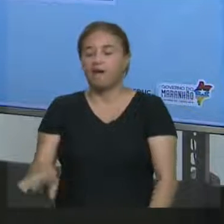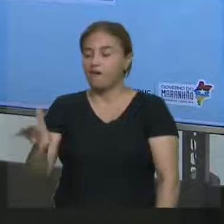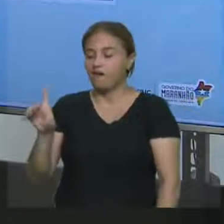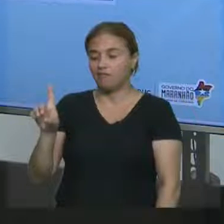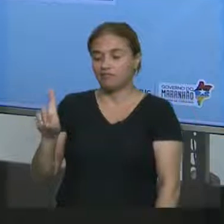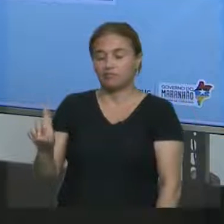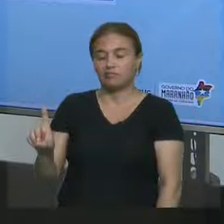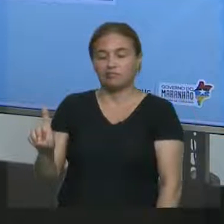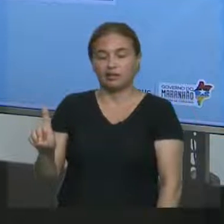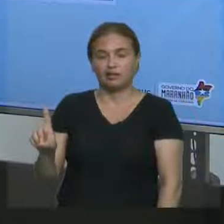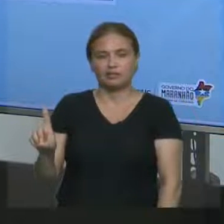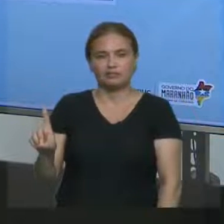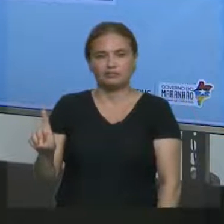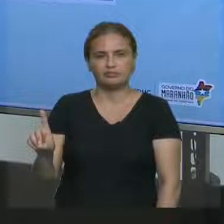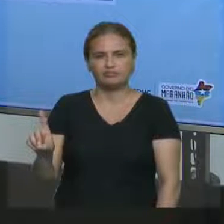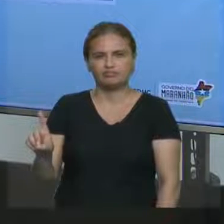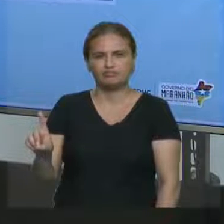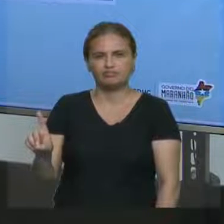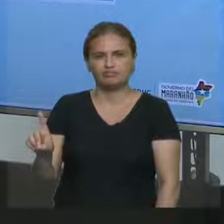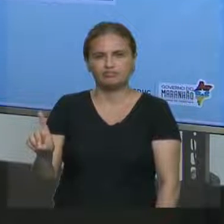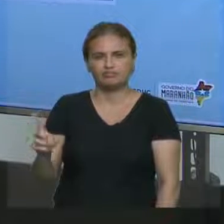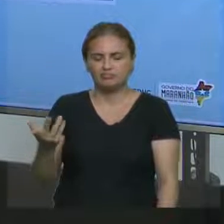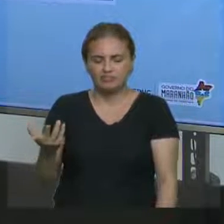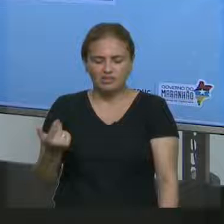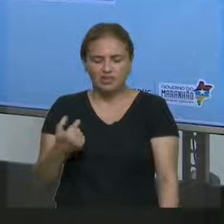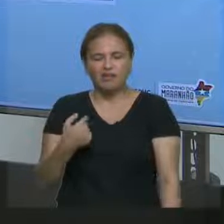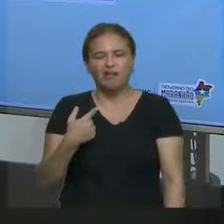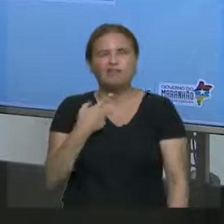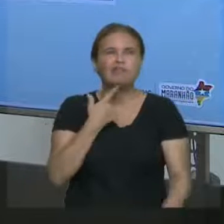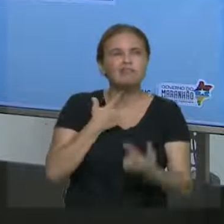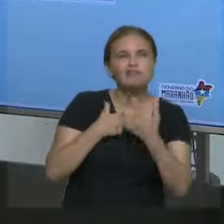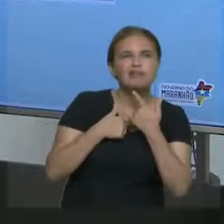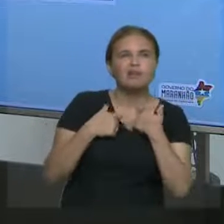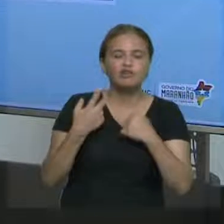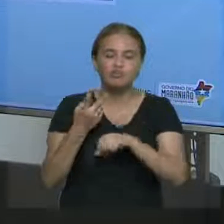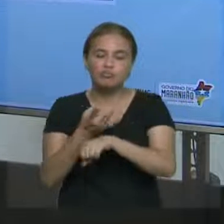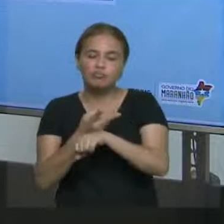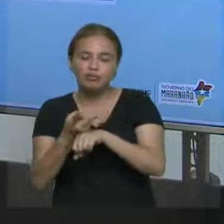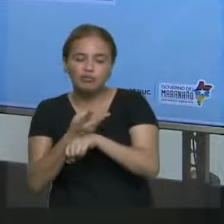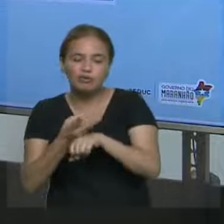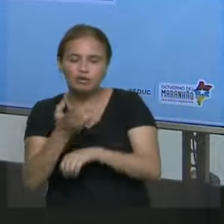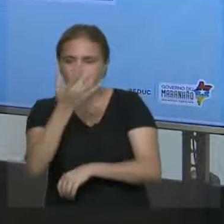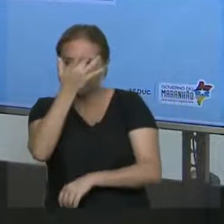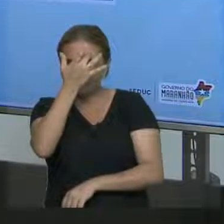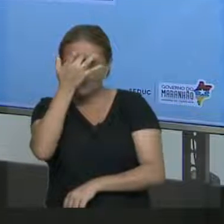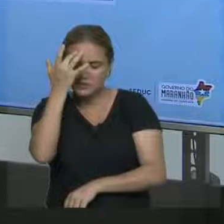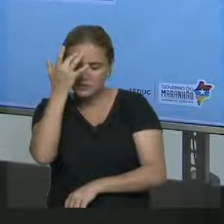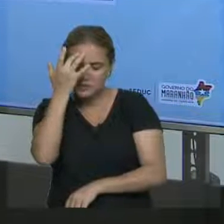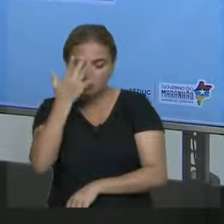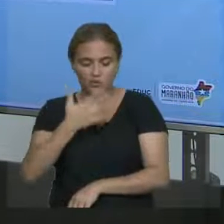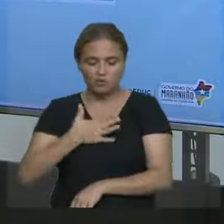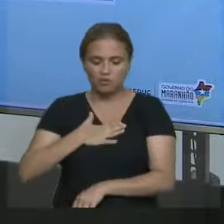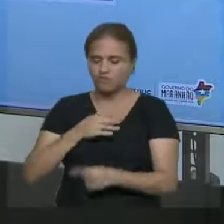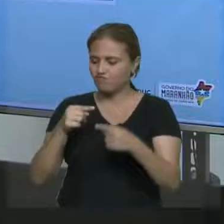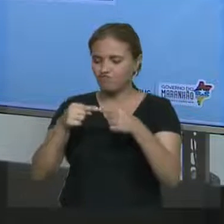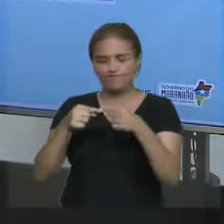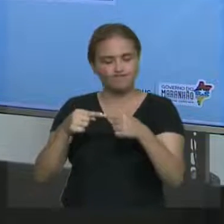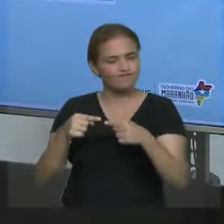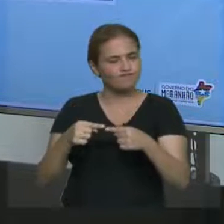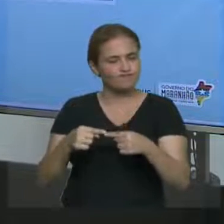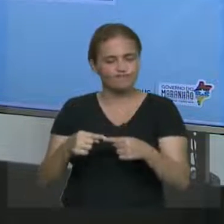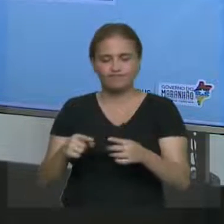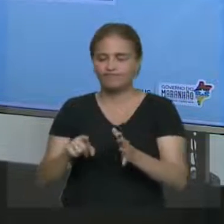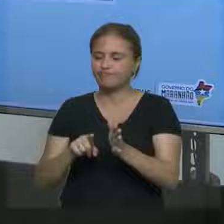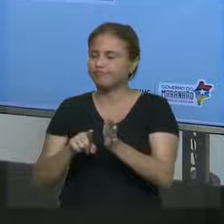I like. Eu normalmente procuro um tipo de pessoa que eu gosto. não tem a ver com a pergunta. Little E, I'm looking forward to